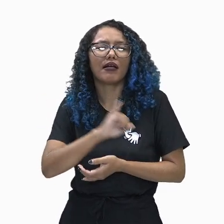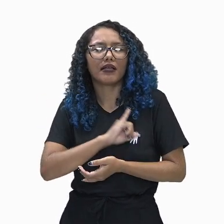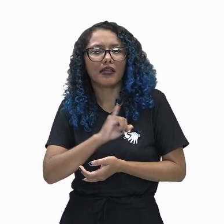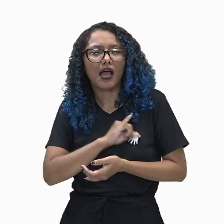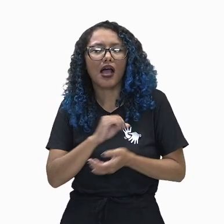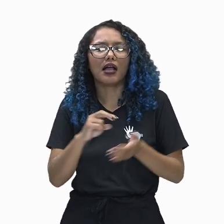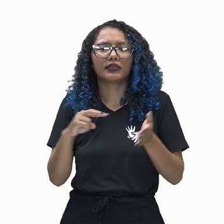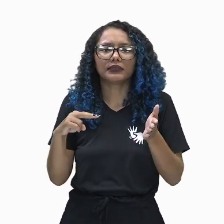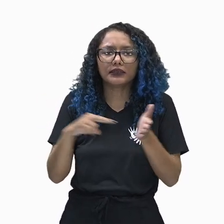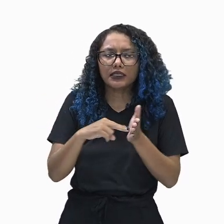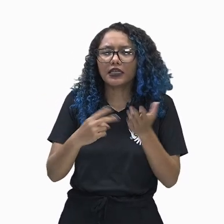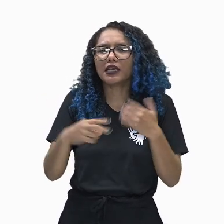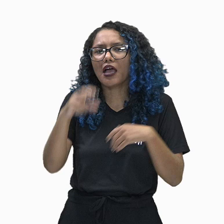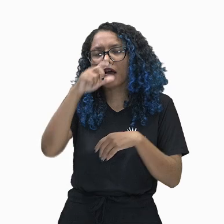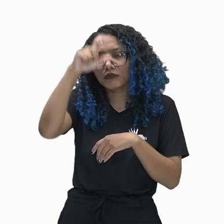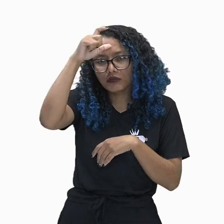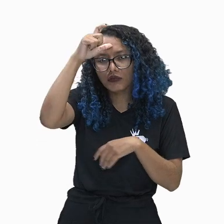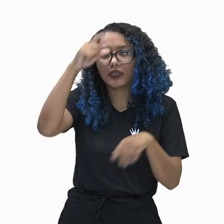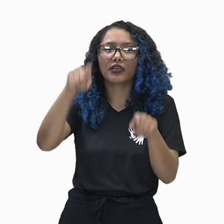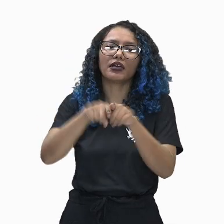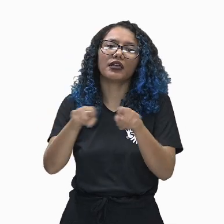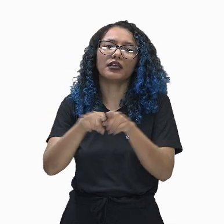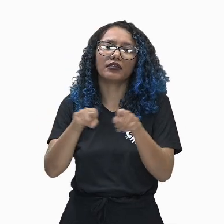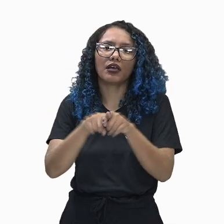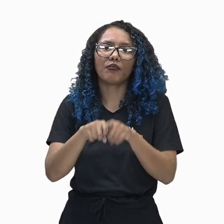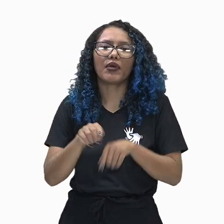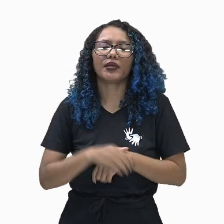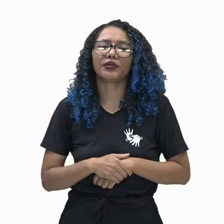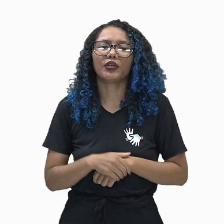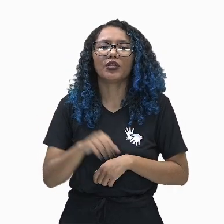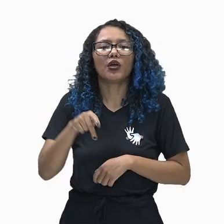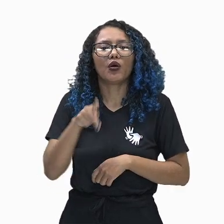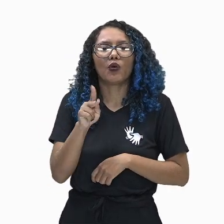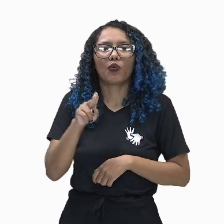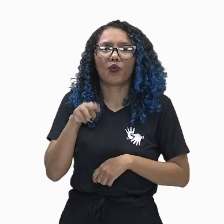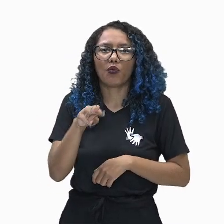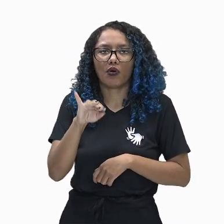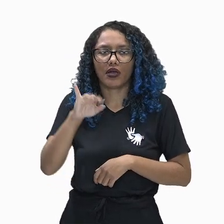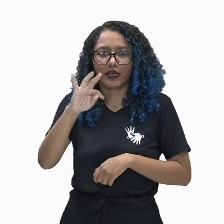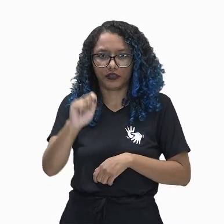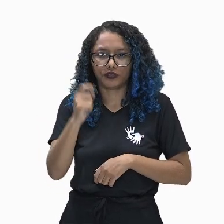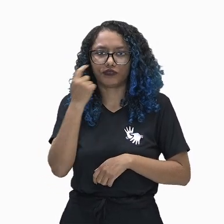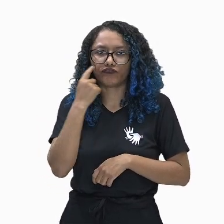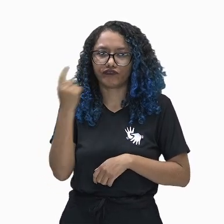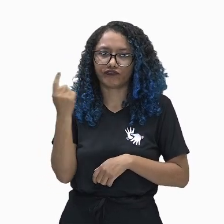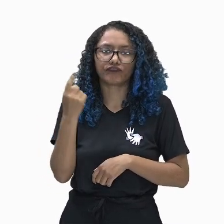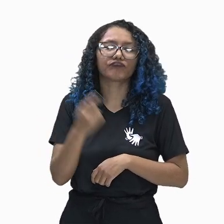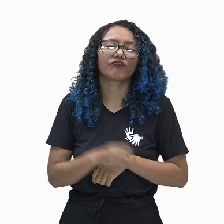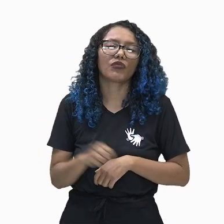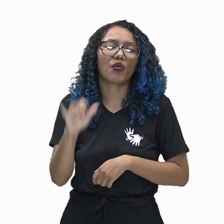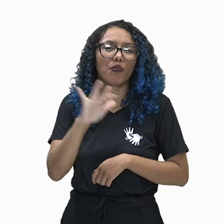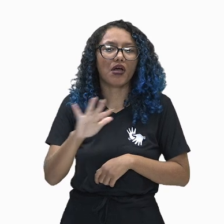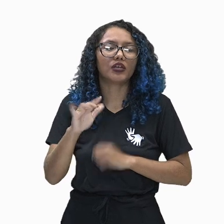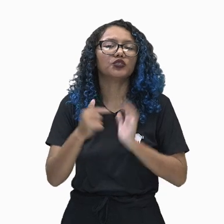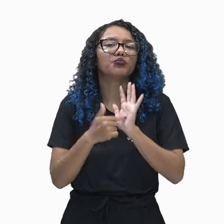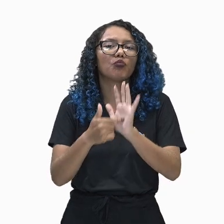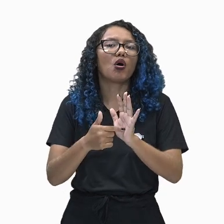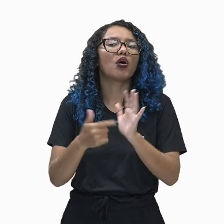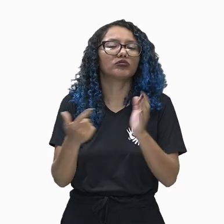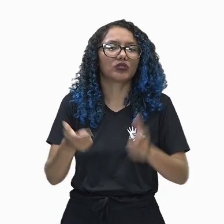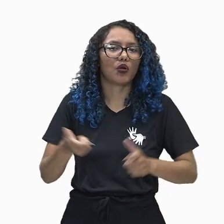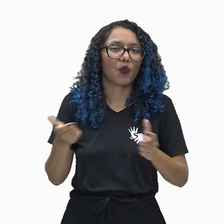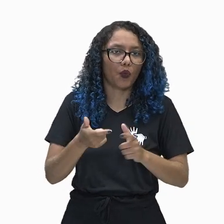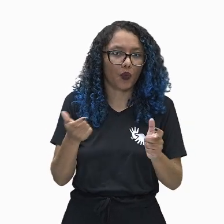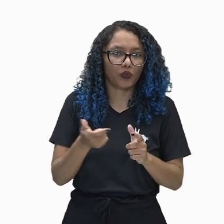aí uma imagem, não é mesmo? Desses povos aí então da Mesopotâmia, tá? Porque nesse lugar então que